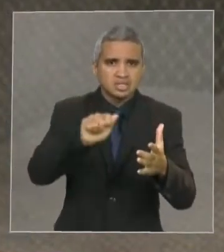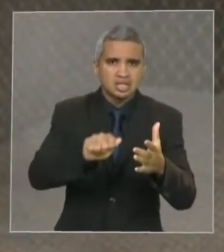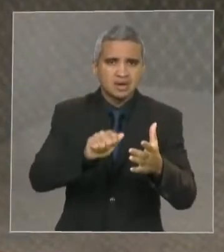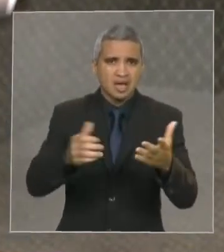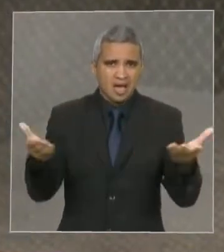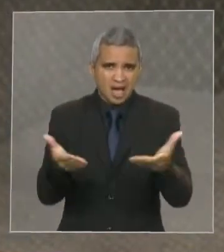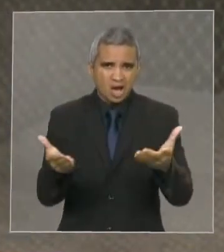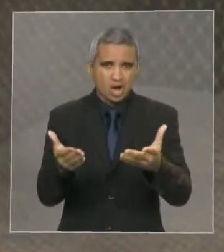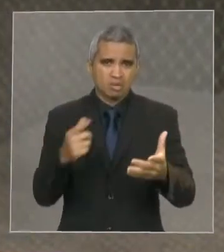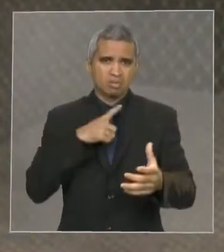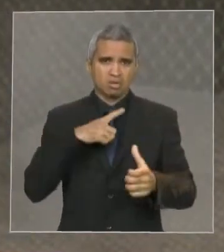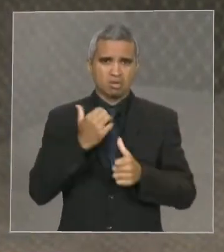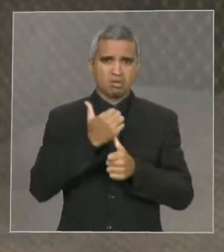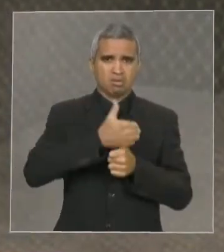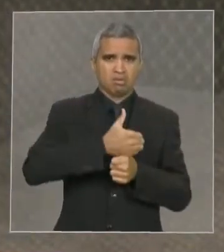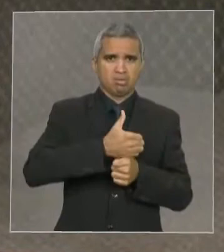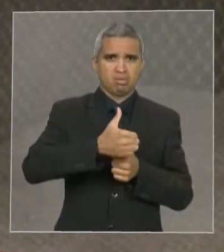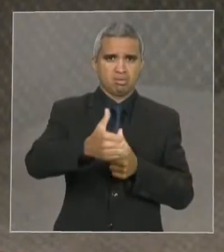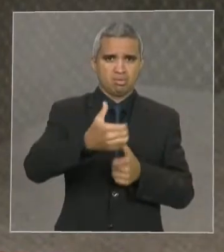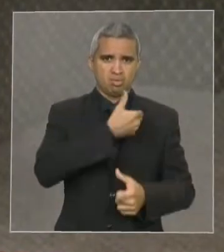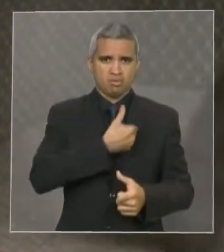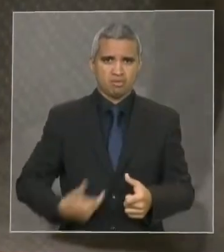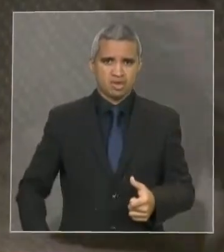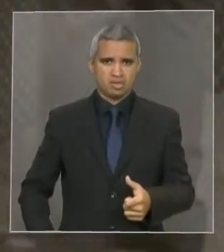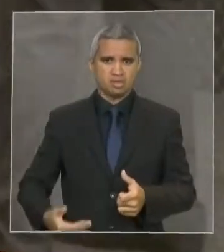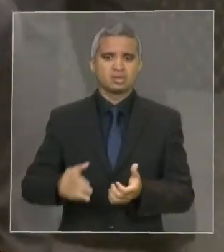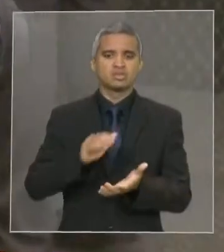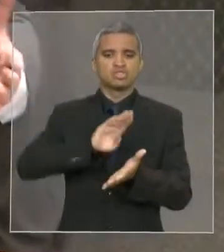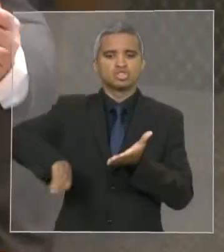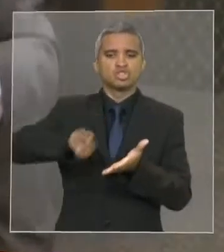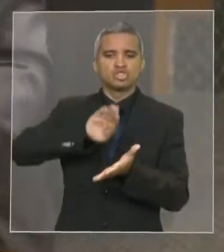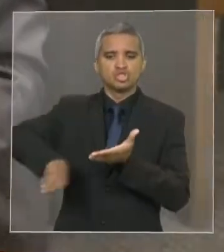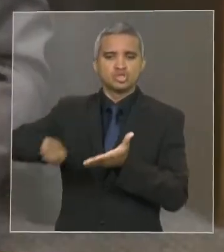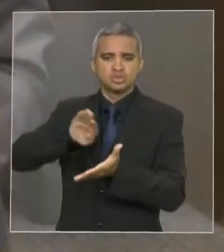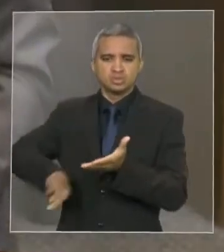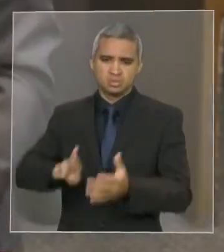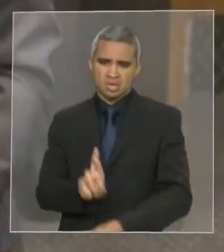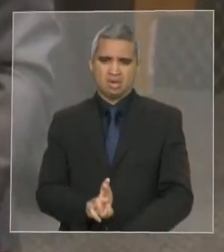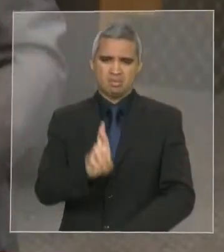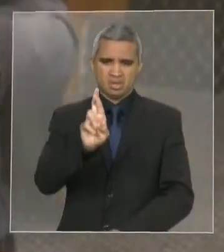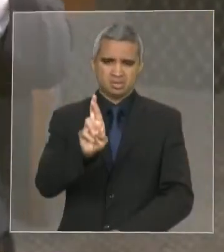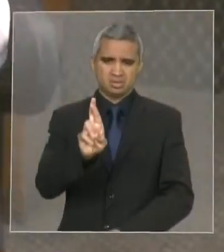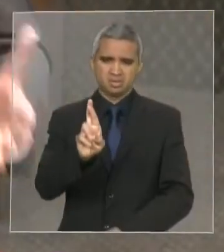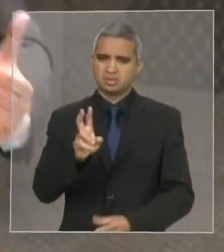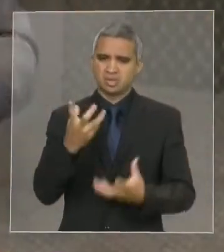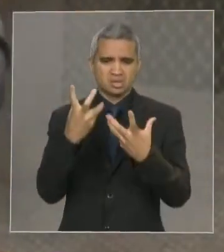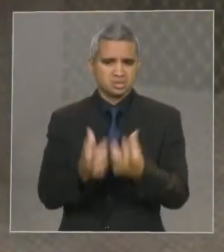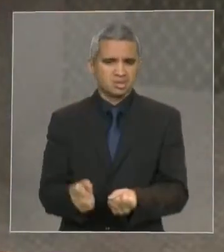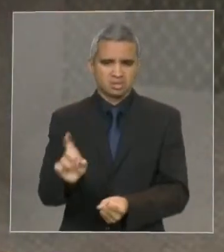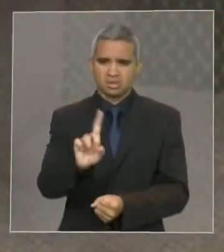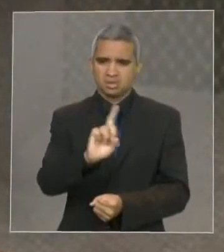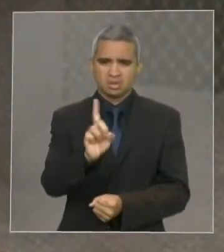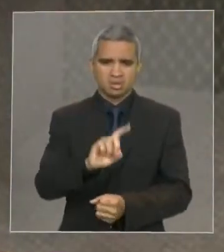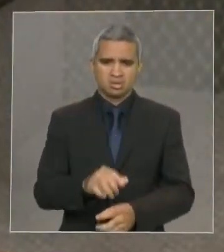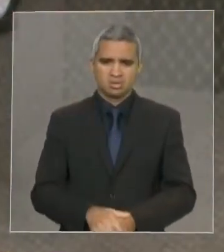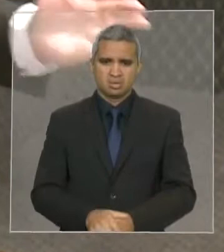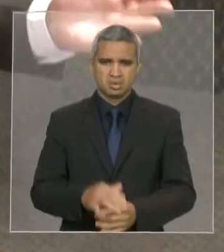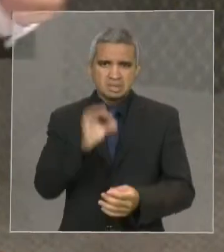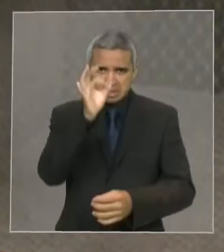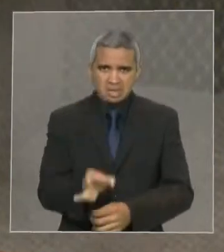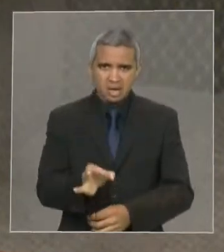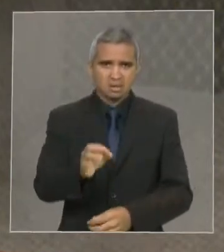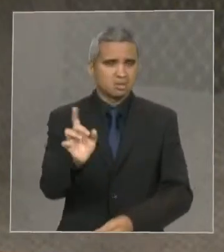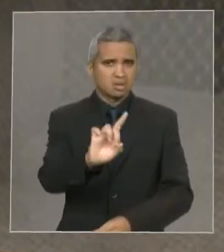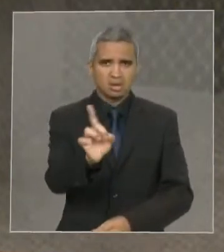ele está retirando o representante do sindicato desses conselhos. Isso não é admissível, isso não é correto, isso não é